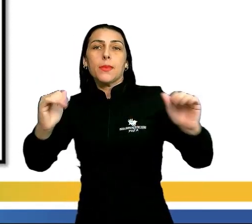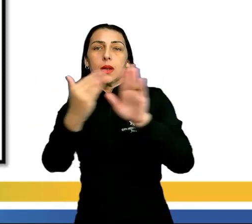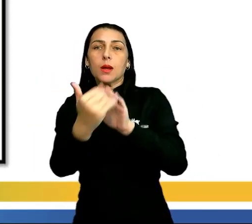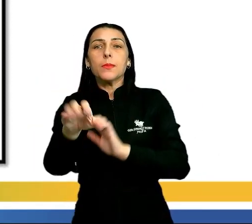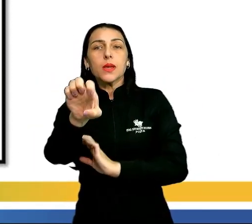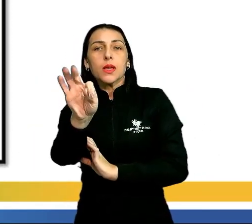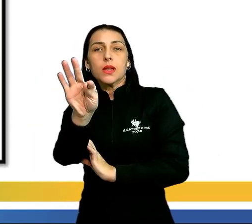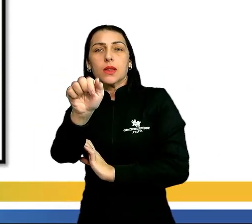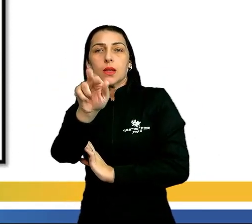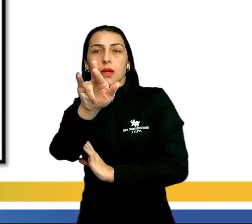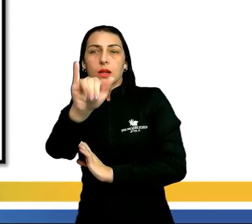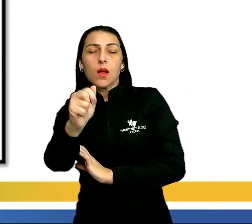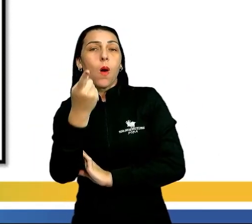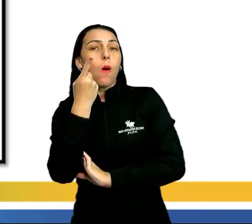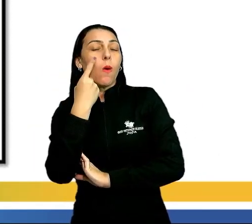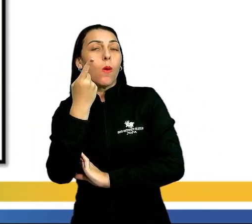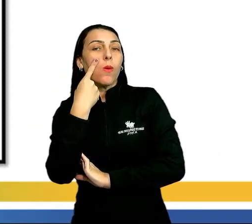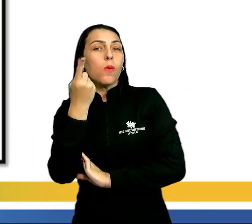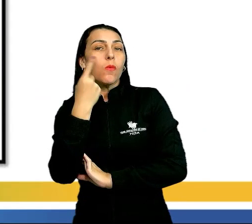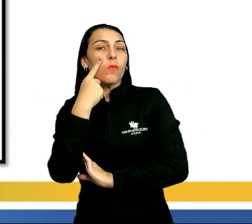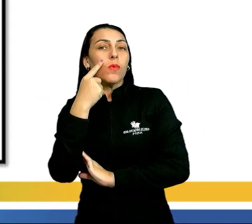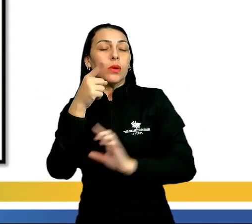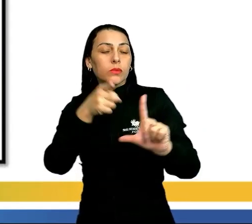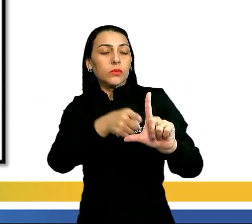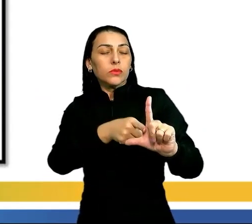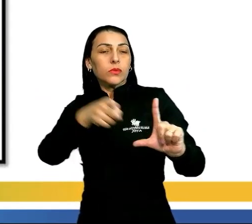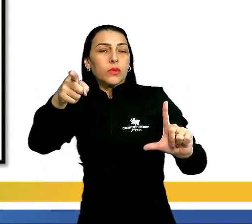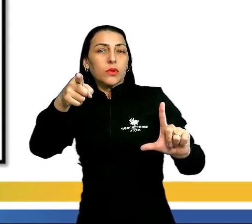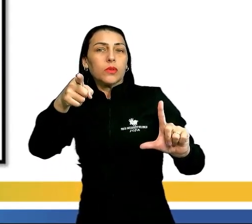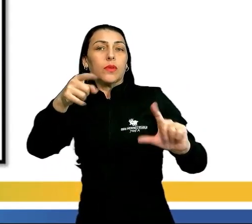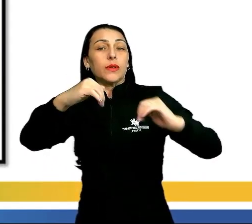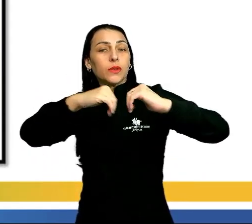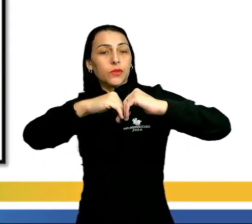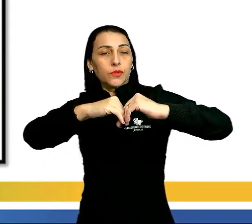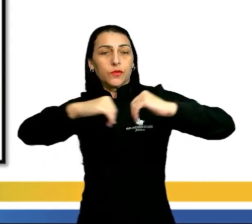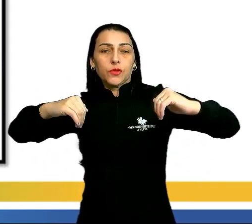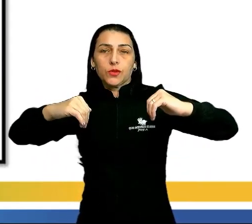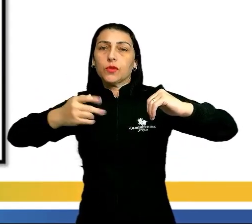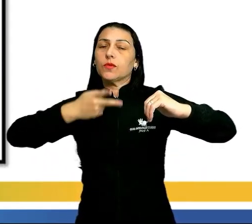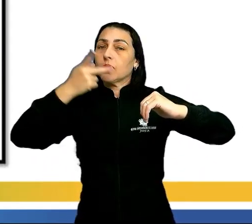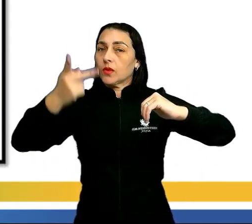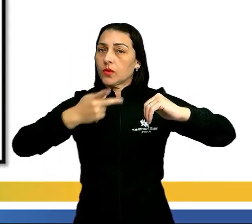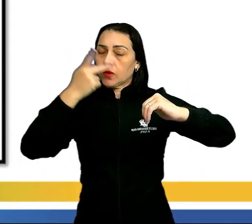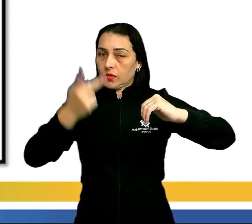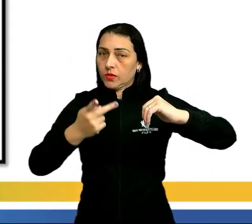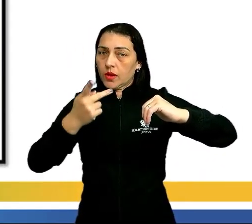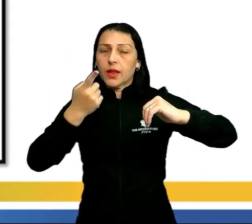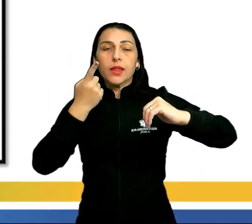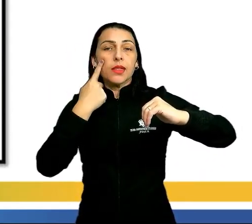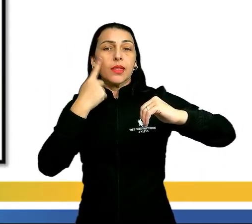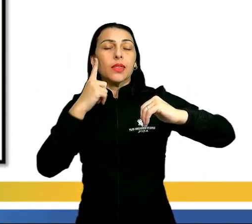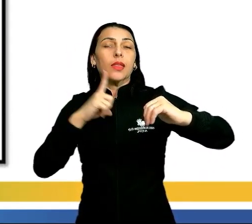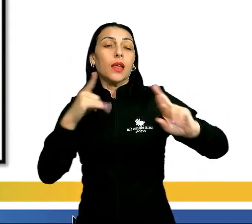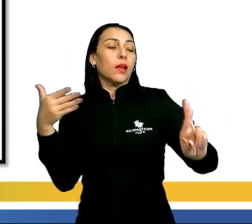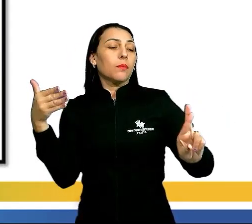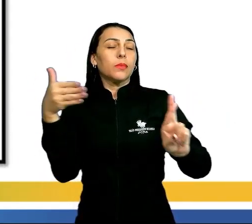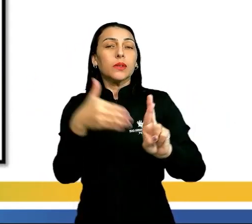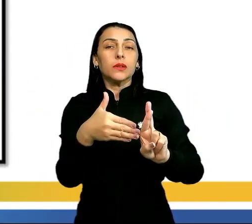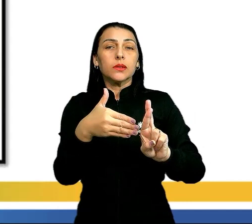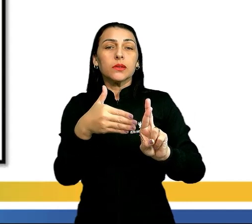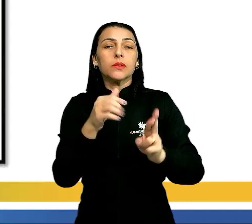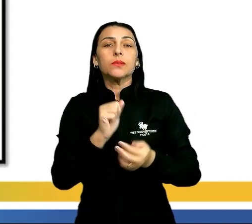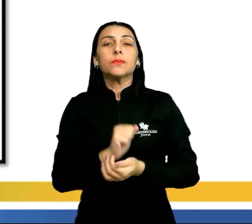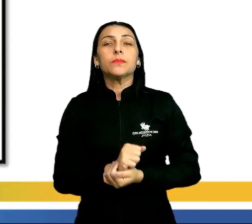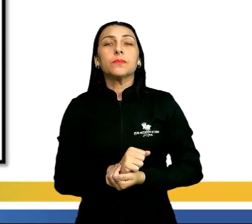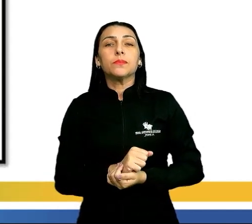etária. Olha que interessante. Esse gráfico, ele vai estar dividido, como eu disse. De um lado, a gente tem a representação